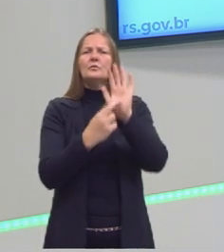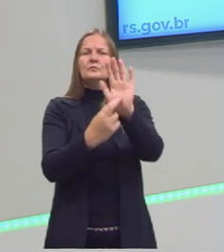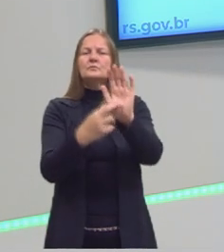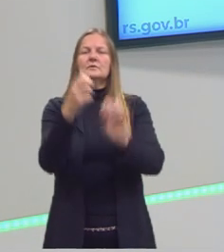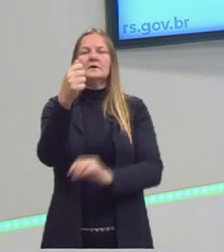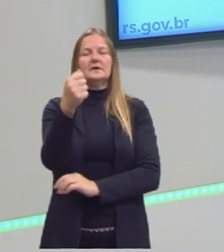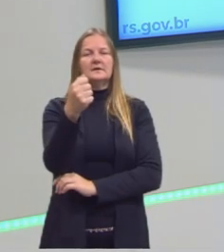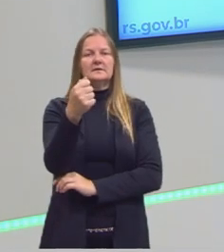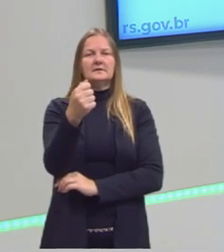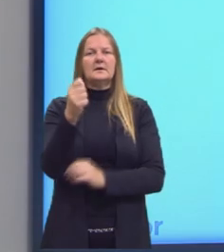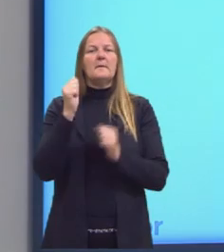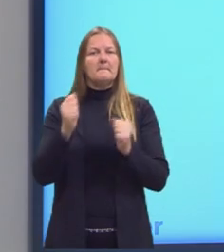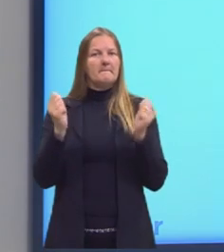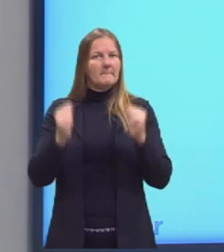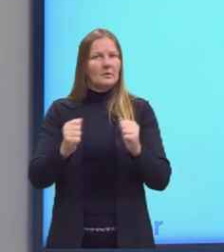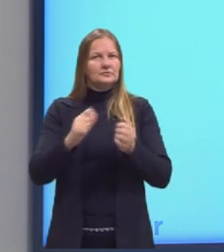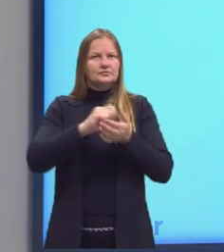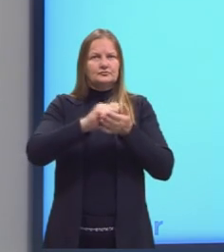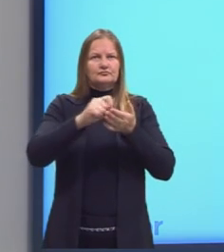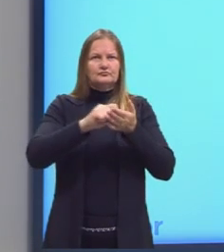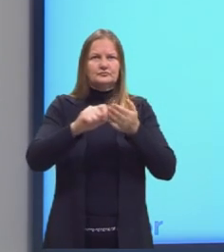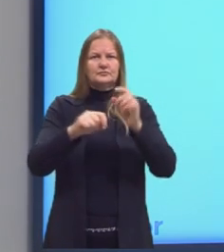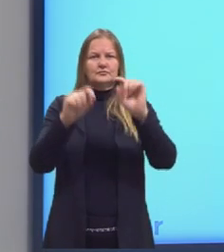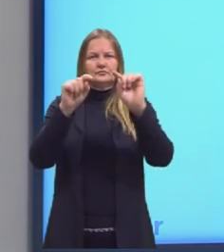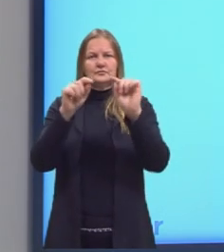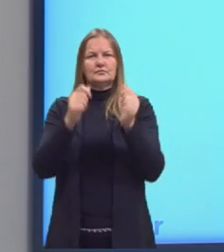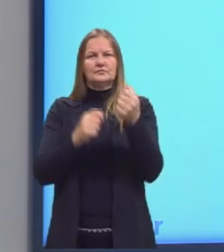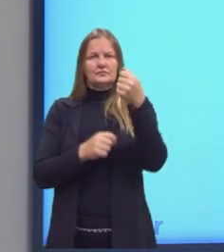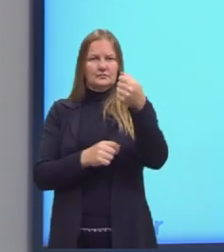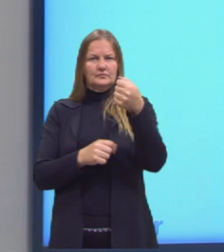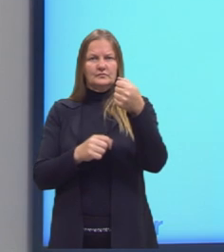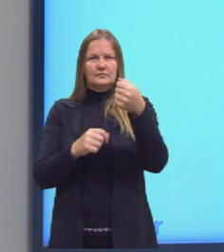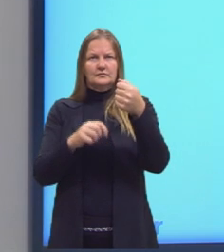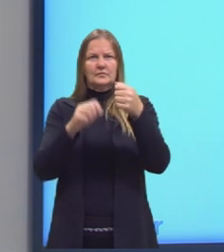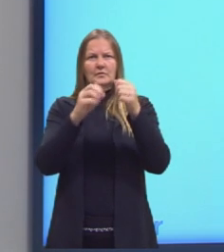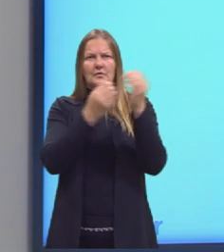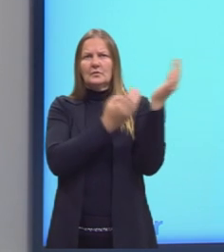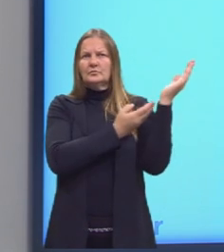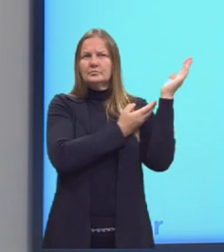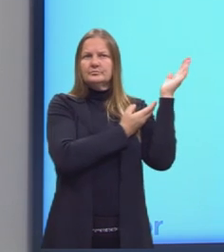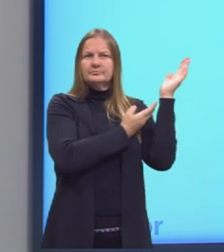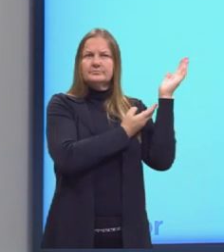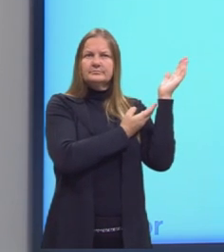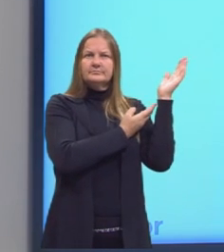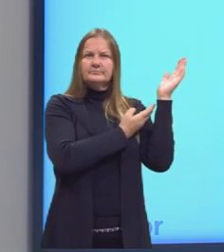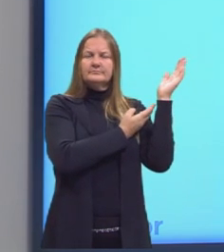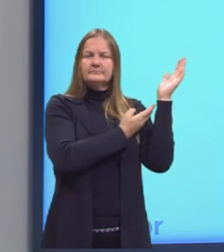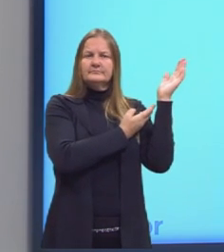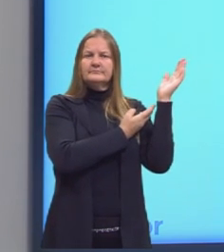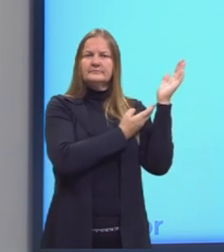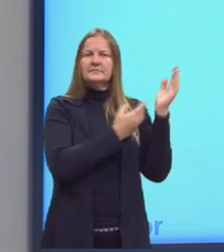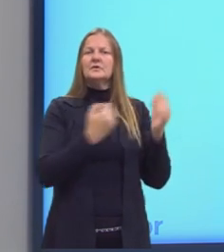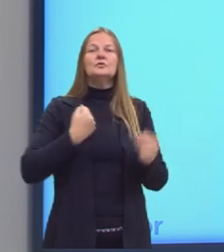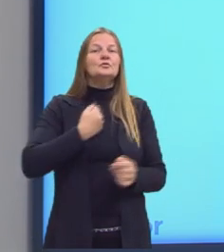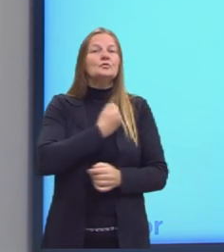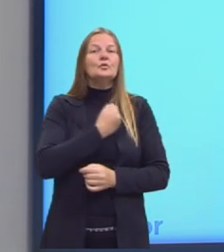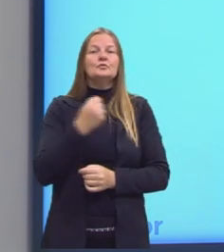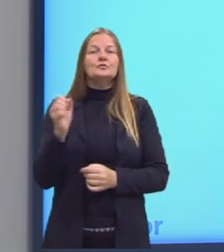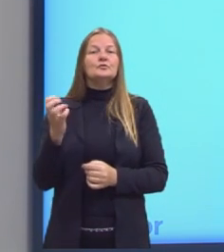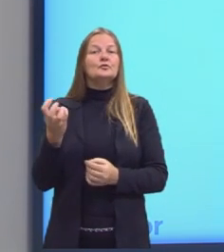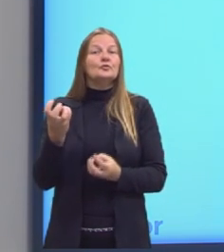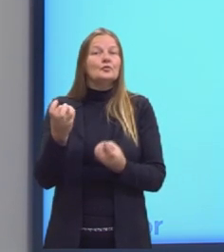eu posso escrever ele tanto por extenso, que seria aqui, né? Contendo todos os valores desse conjunto,